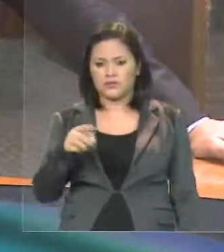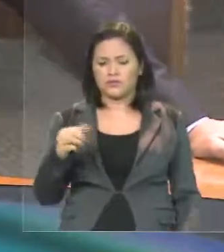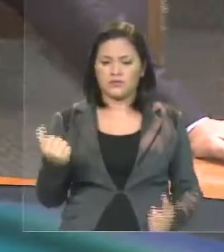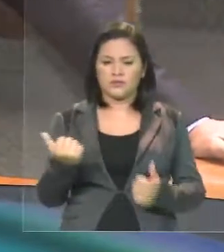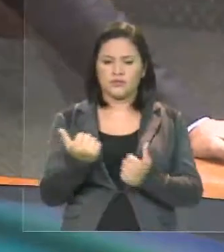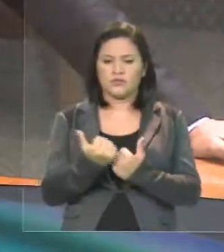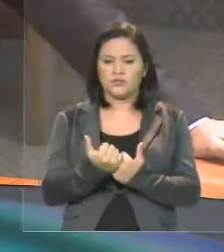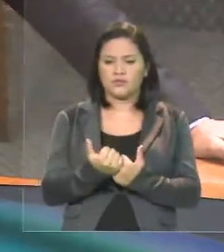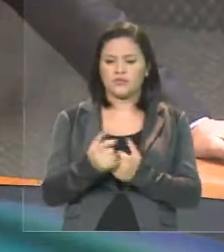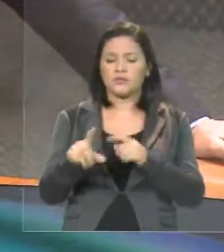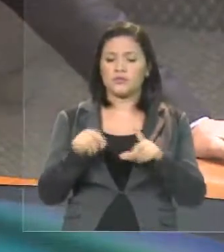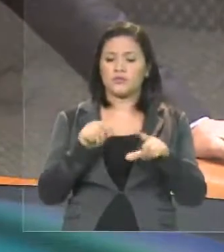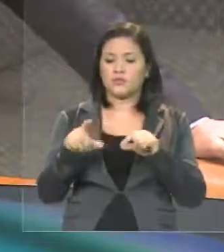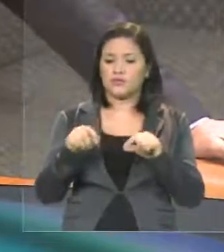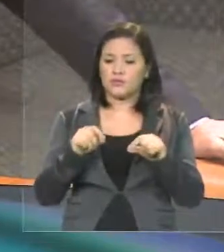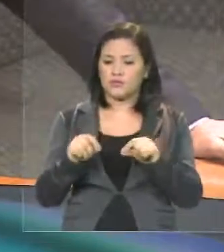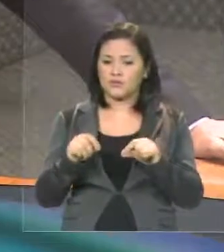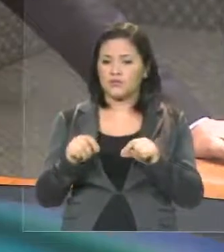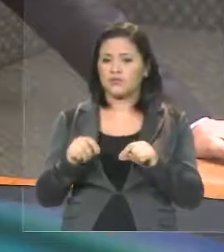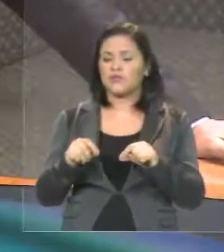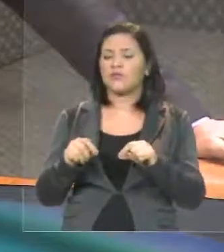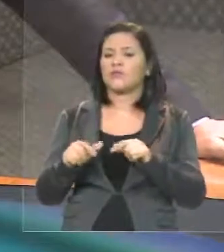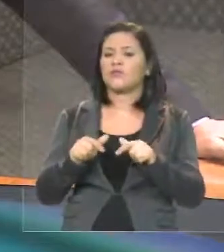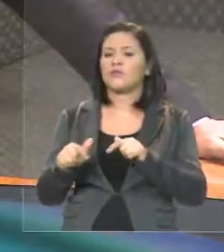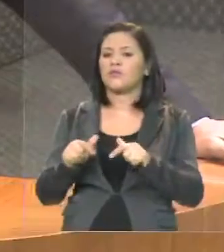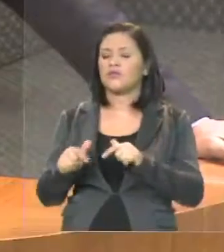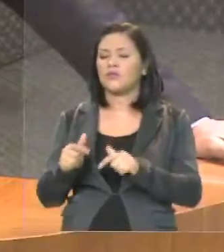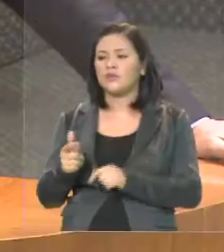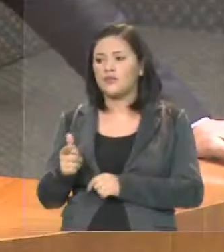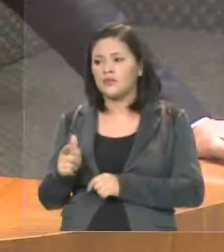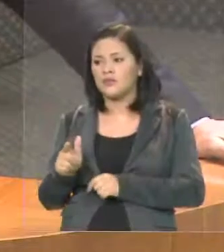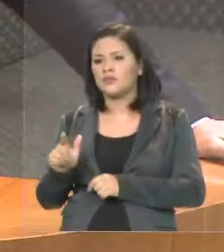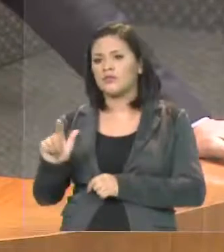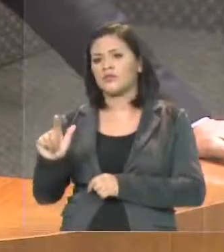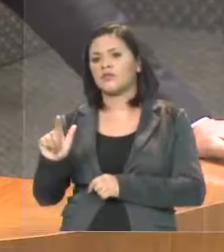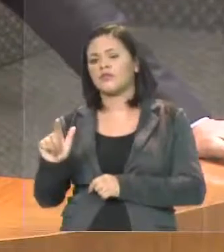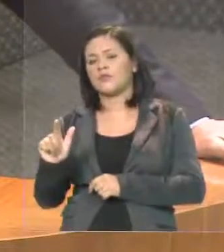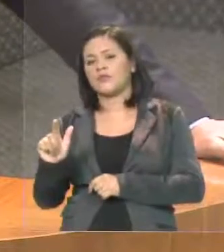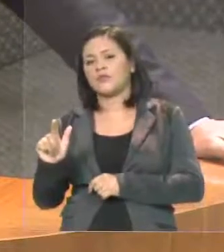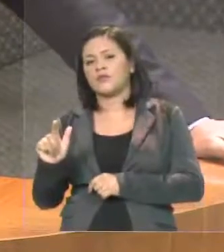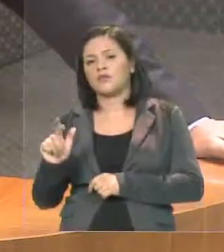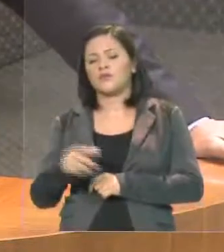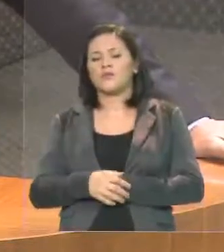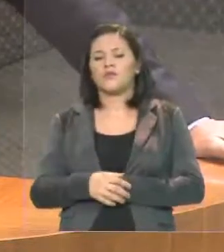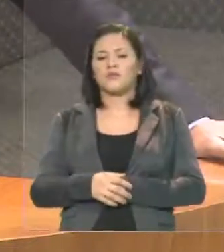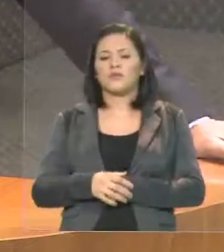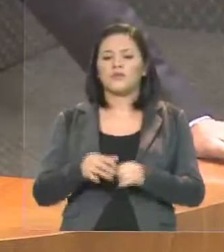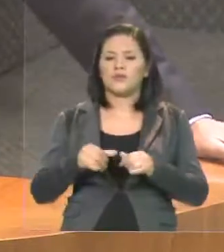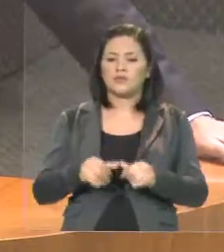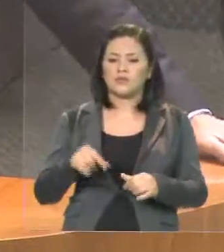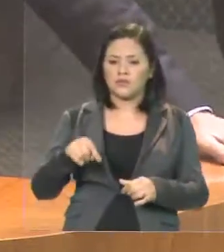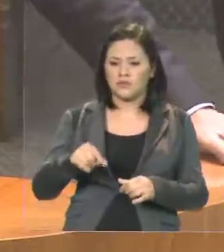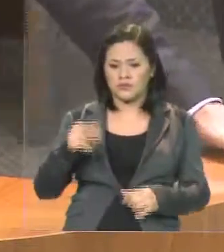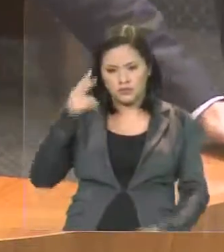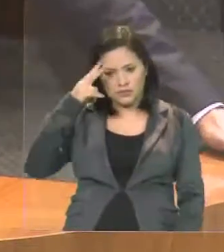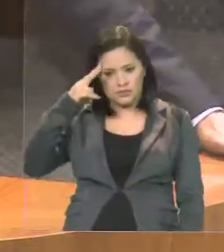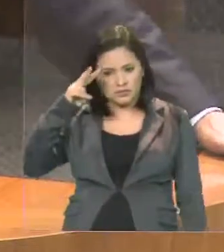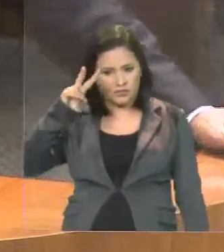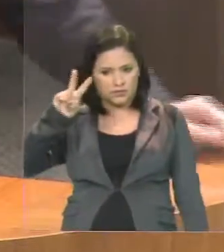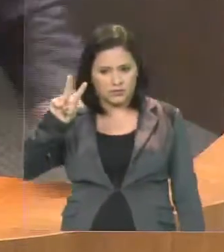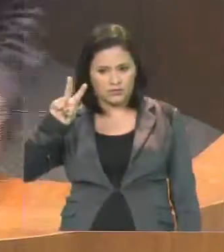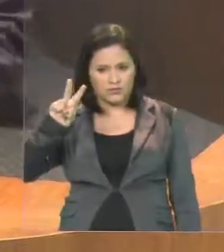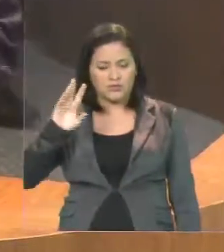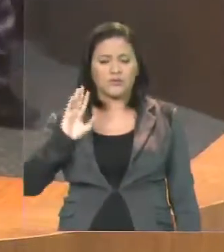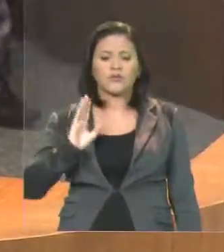uma opção por estar em outro cargo, de passar apenas dois dias aqui e já assumi